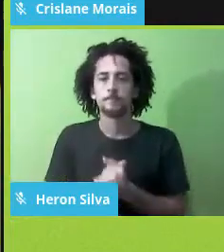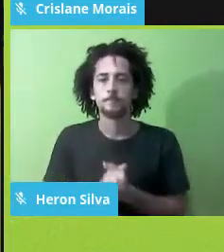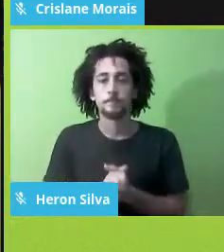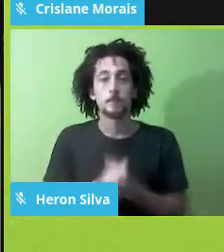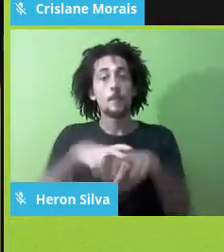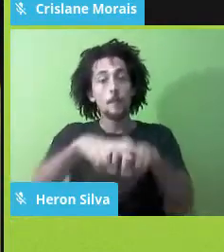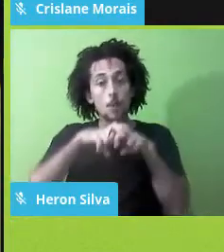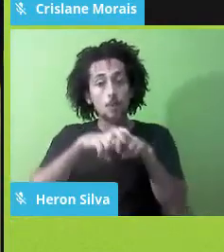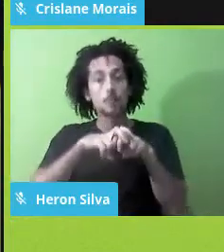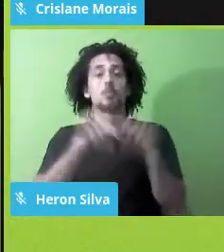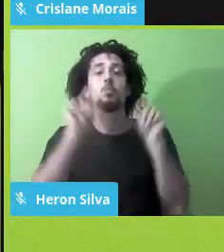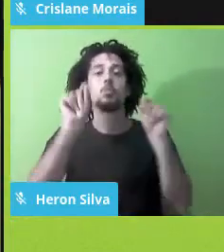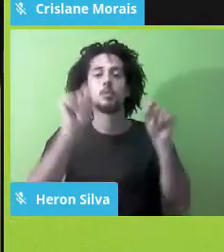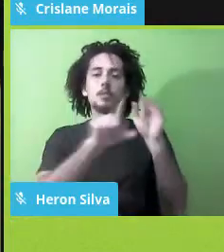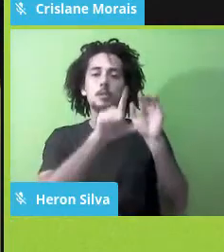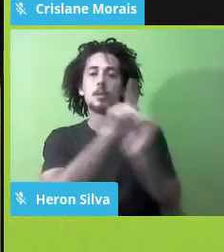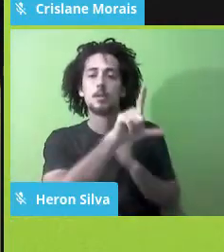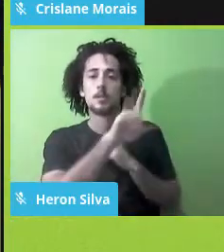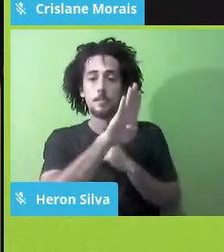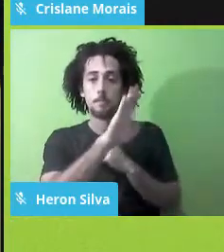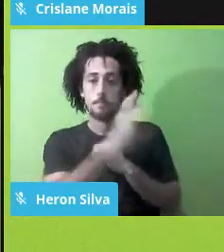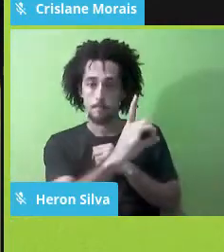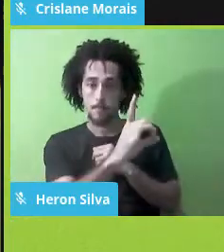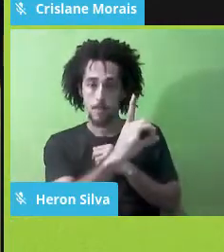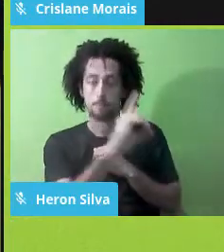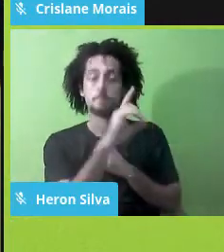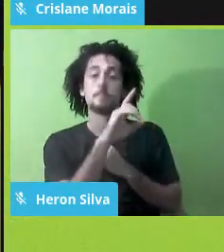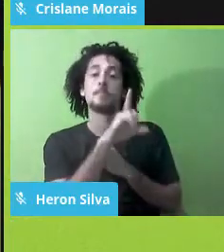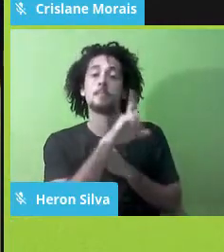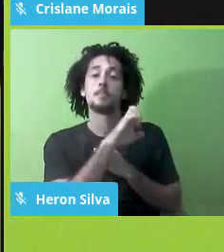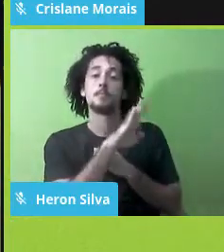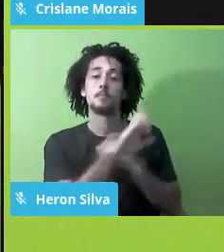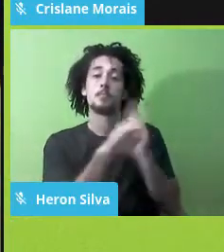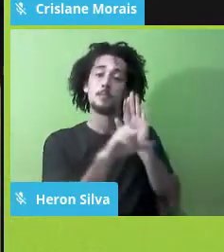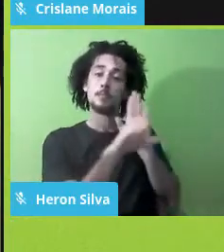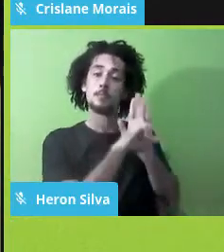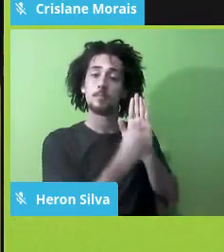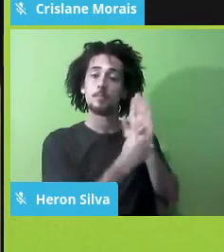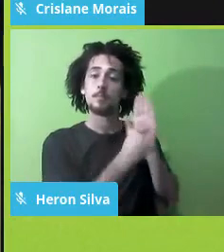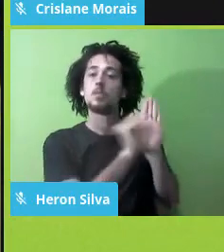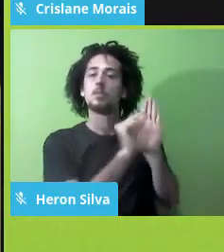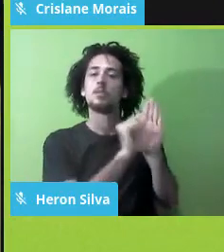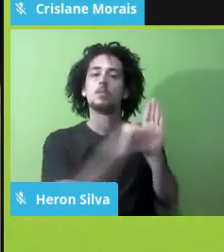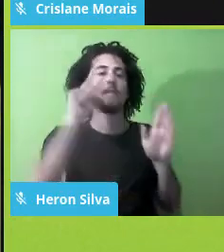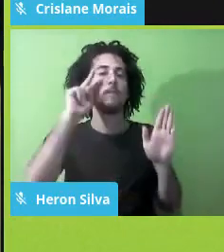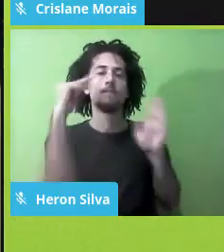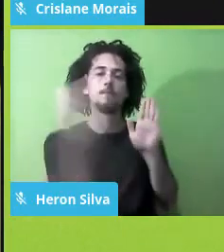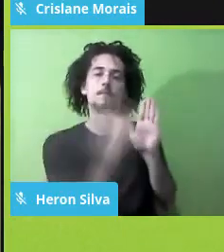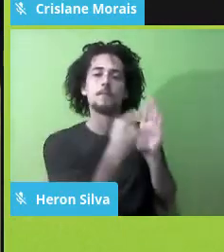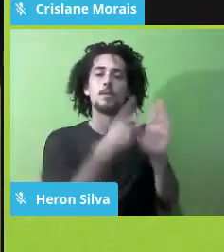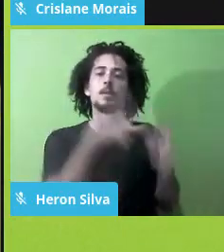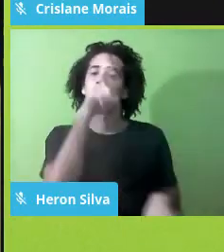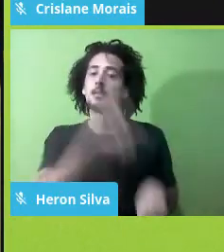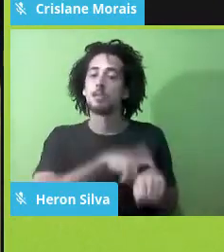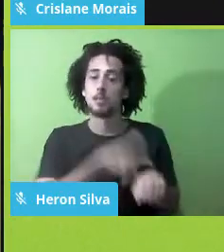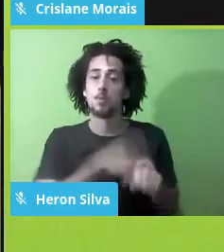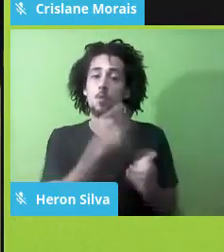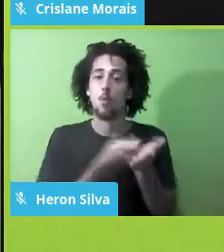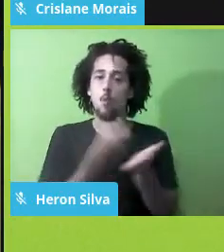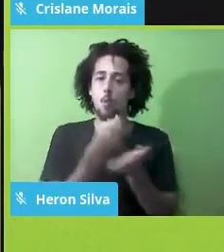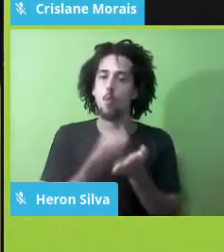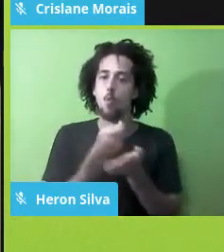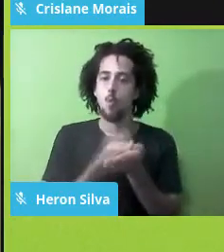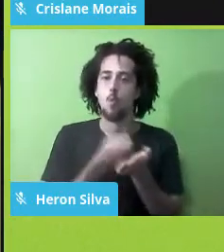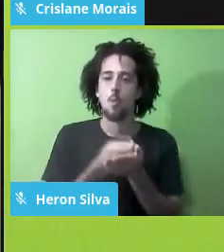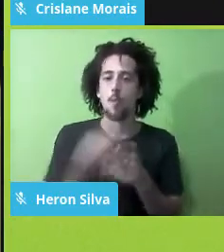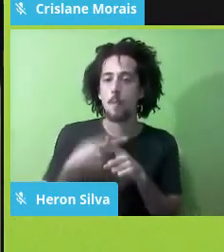LDB, de forma tão genial, ela prevê tempo presencial, obrigatório, né? A educação,